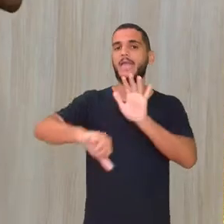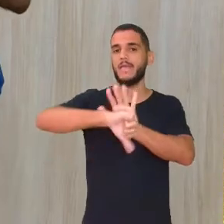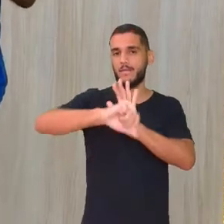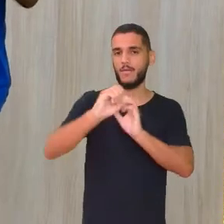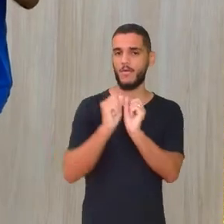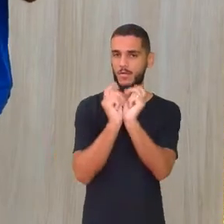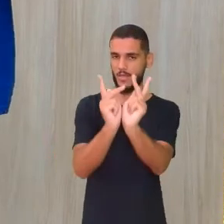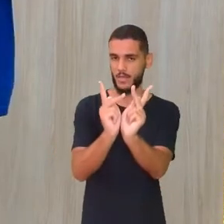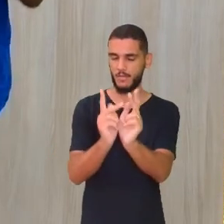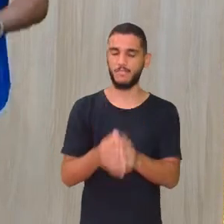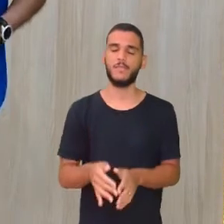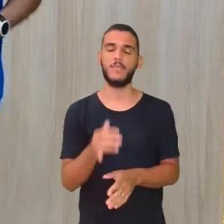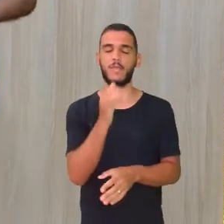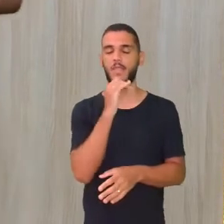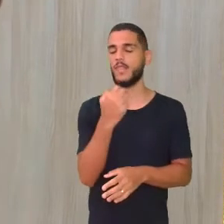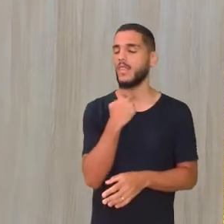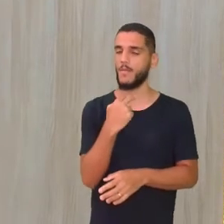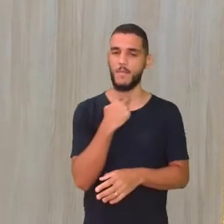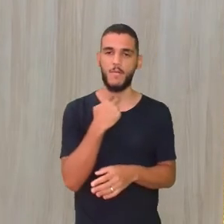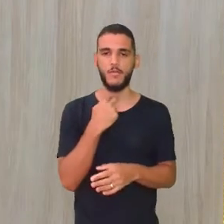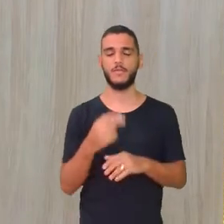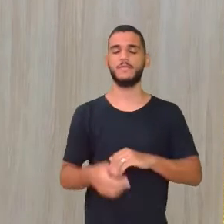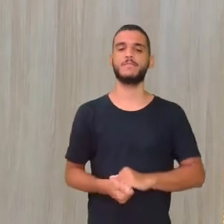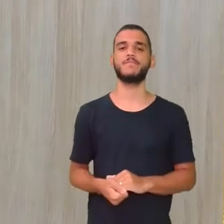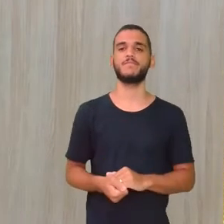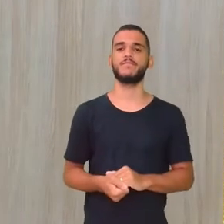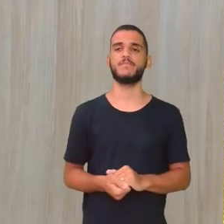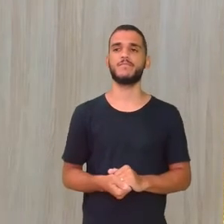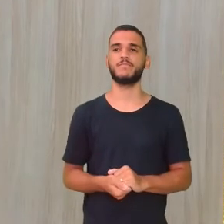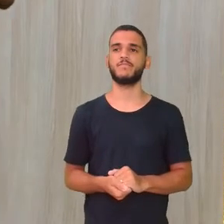compartilhar Informações falsas Cuidado com isso